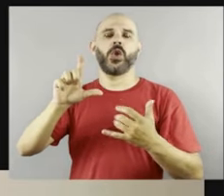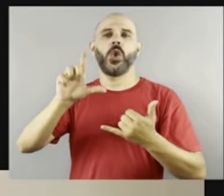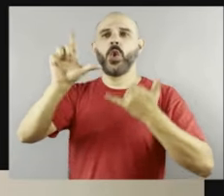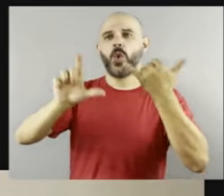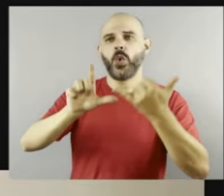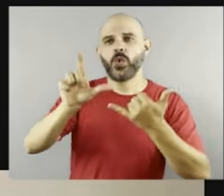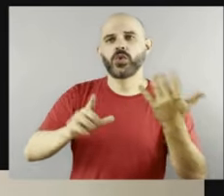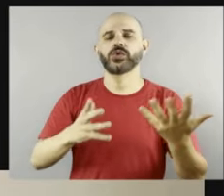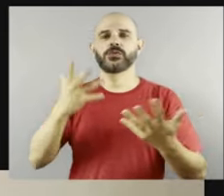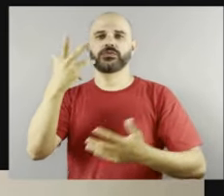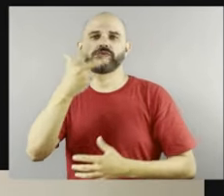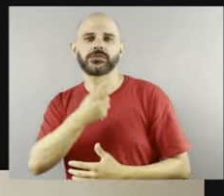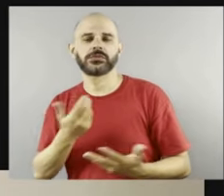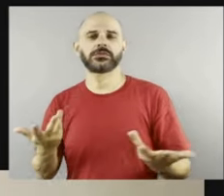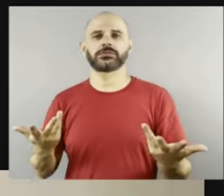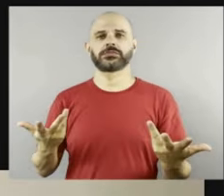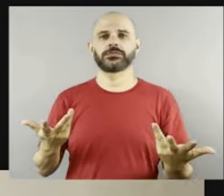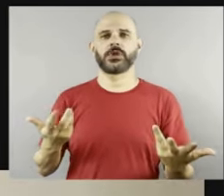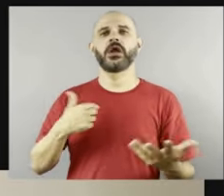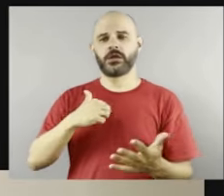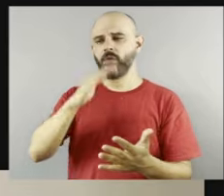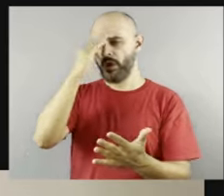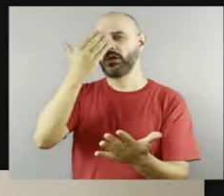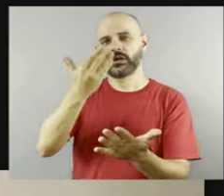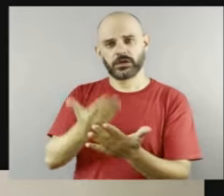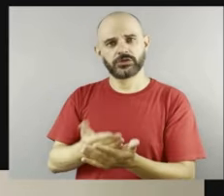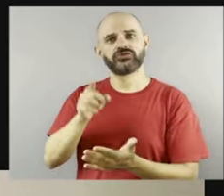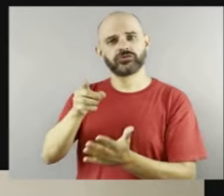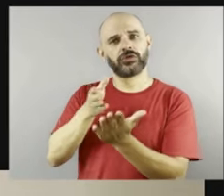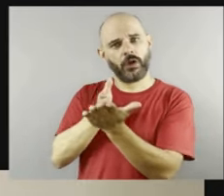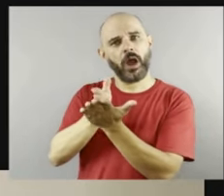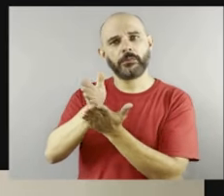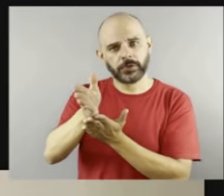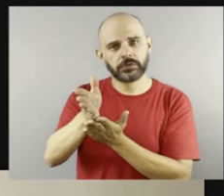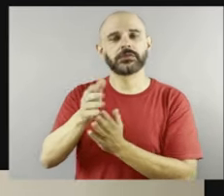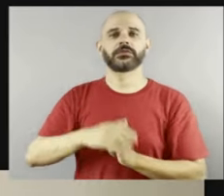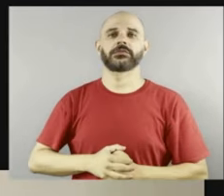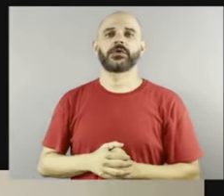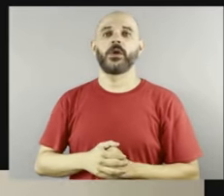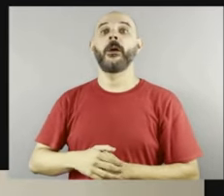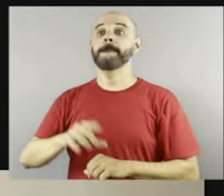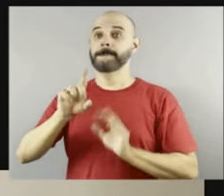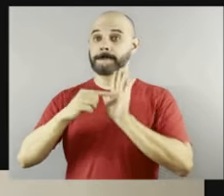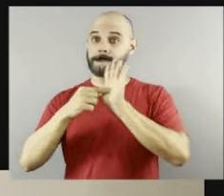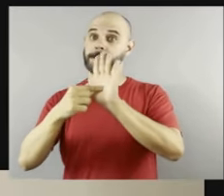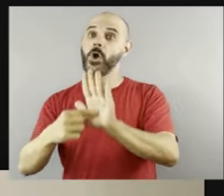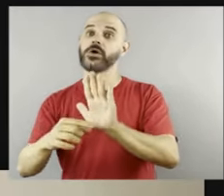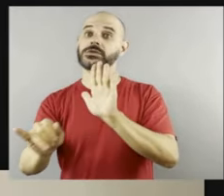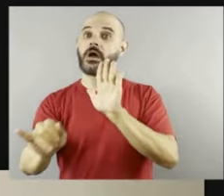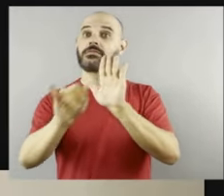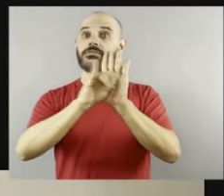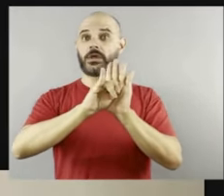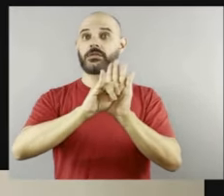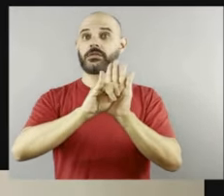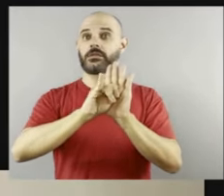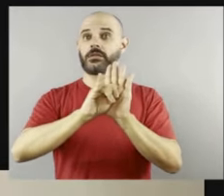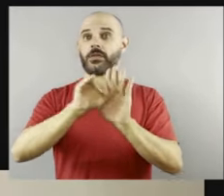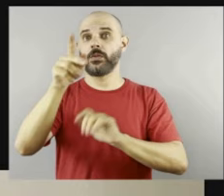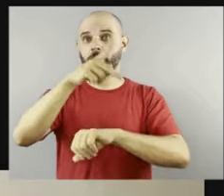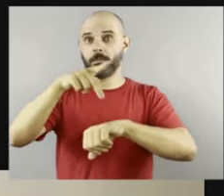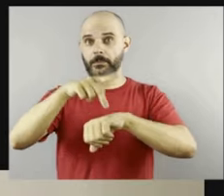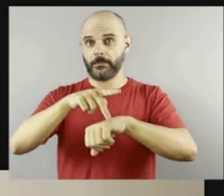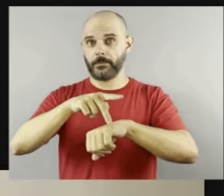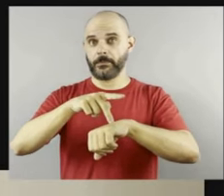reflete muito a identidade também do país, não. A gente pode mostrar, então, algumas imagens pra você falar sobre a exposição?